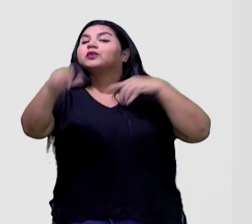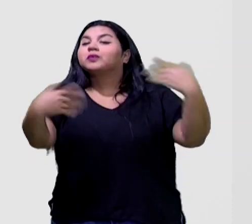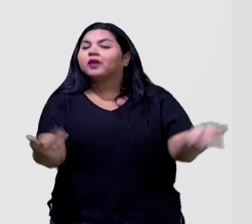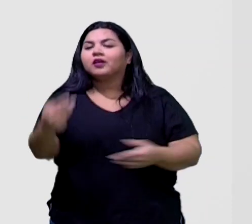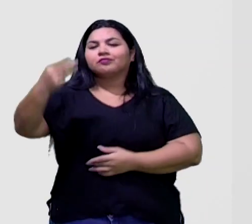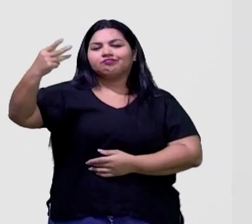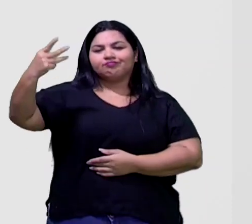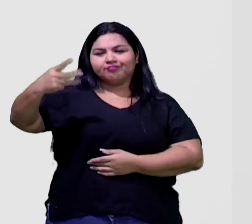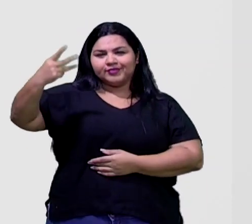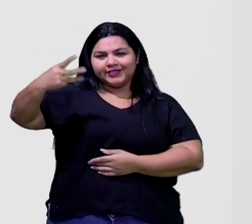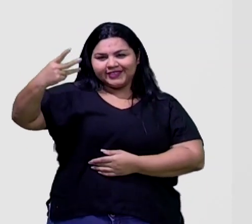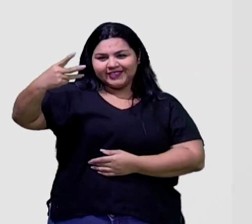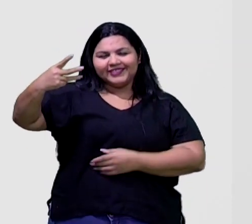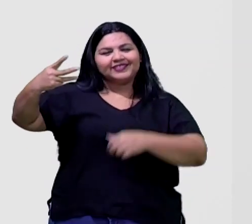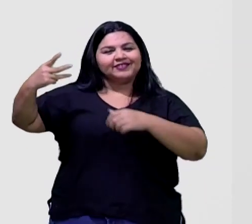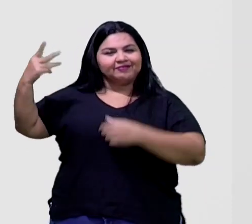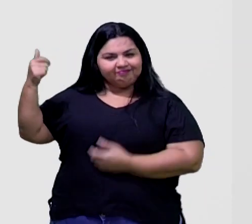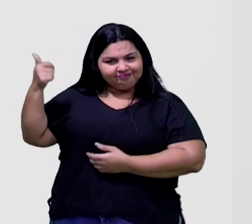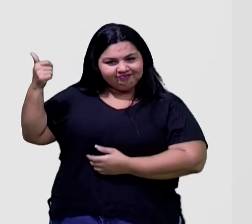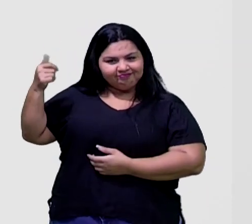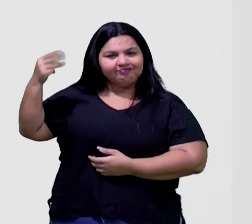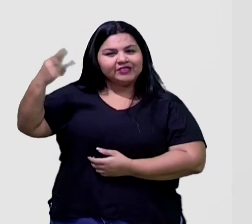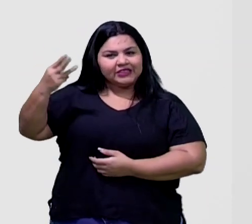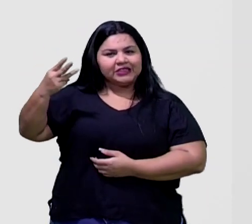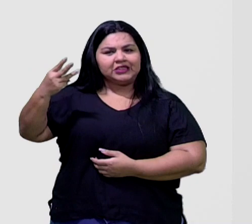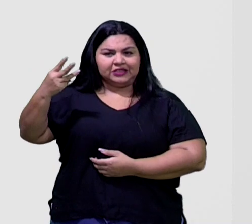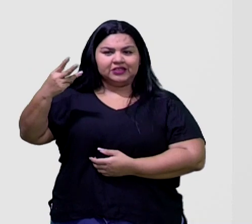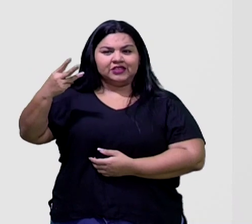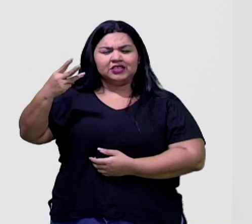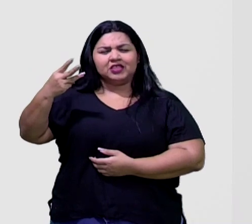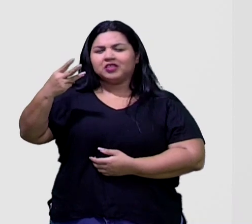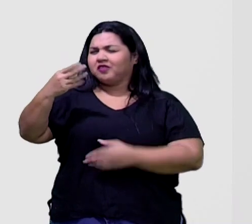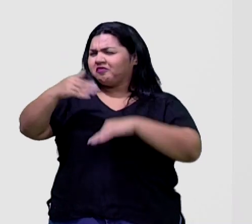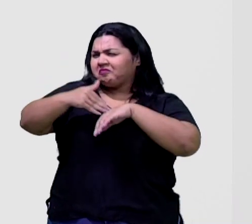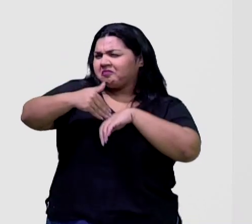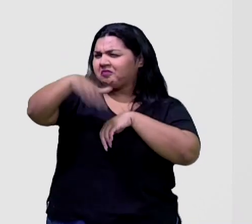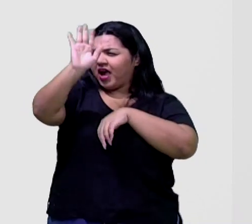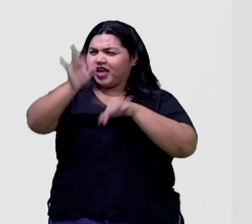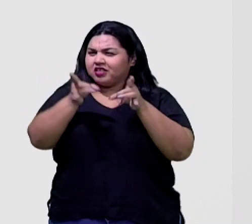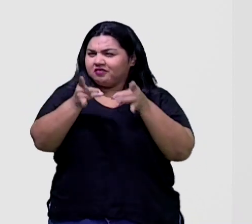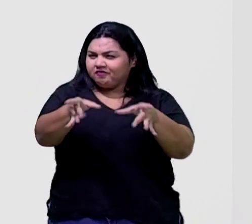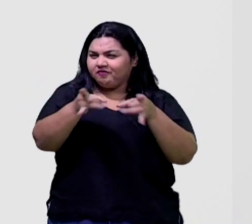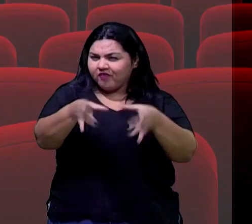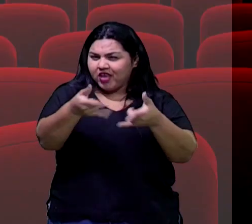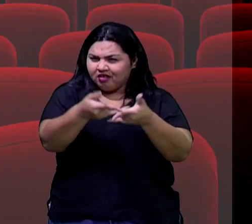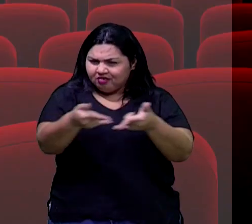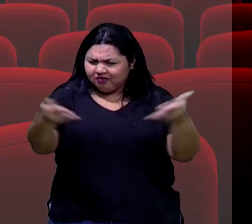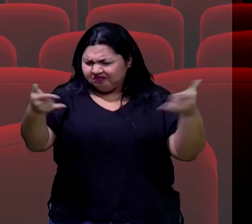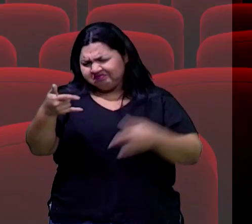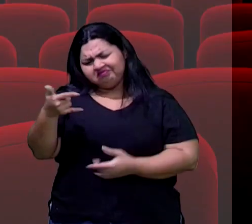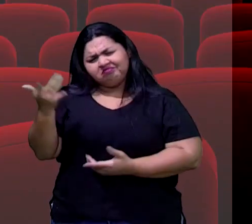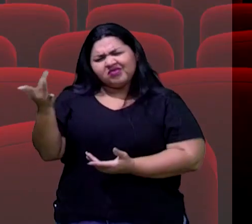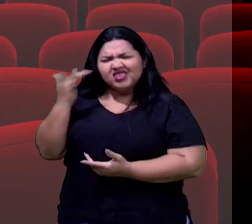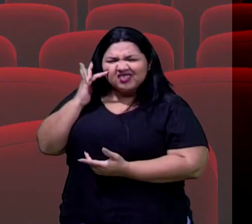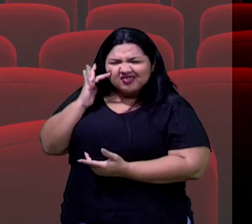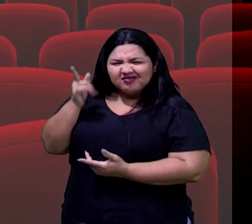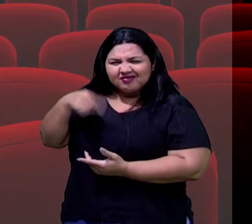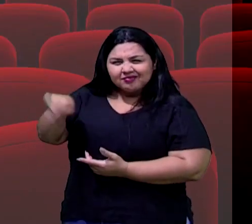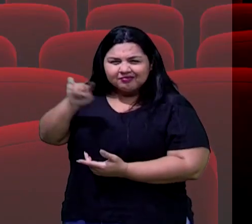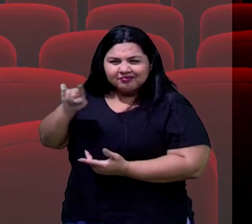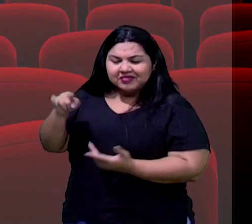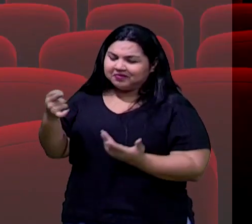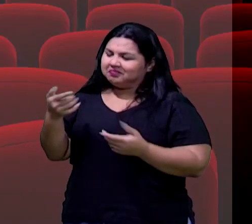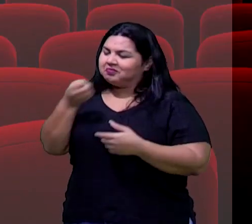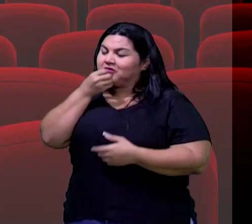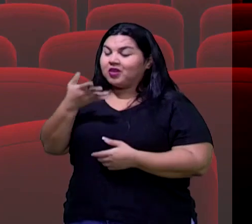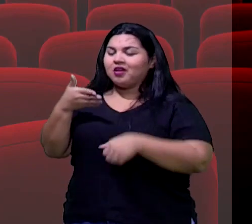né? Que no caso é a terceira opção de filme, Vingadores Ultimato. Será, gente? Não sei, a participação tá boa,